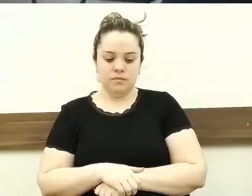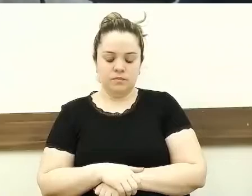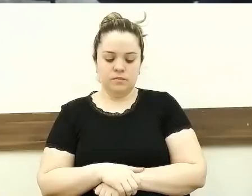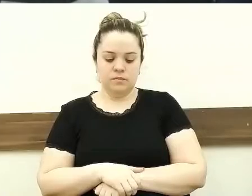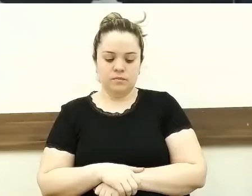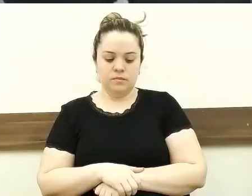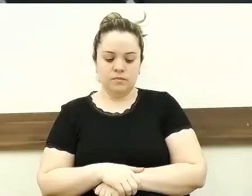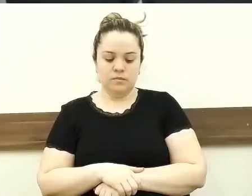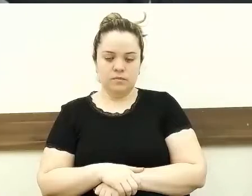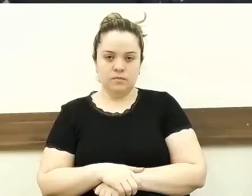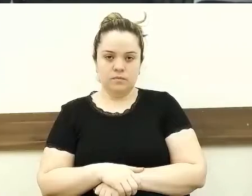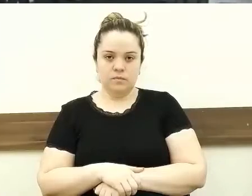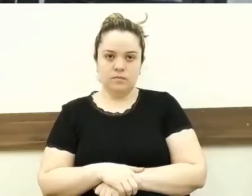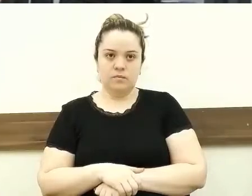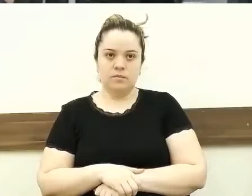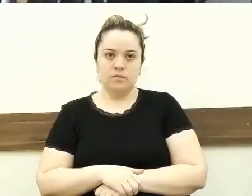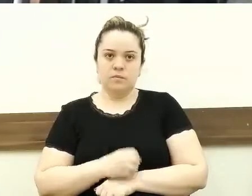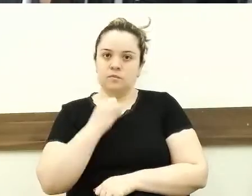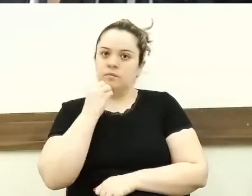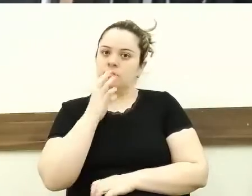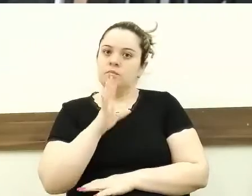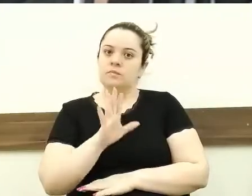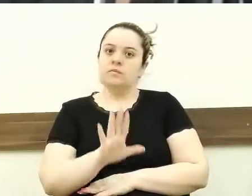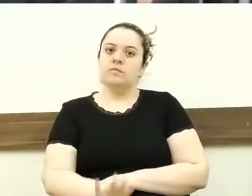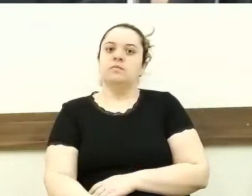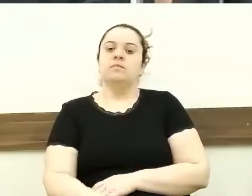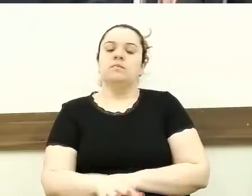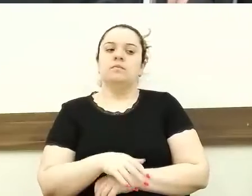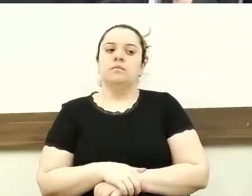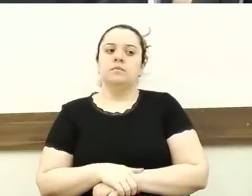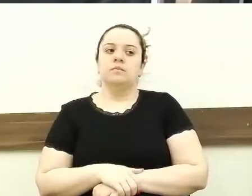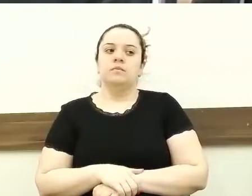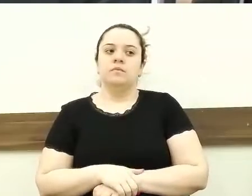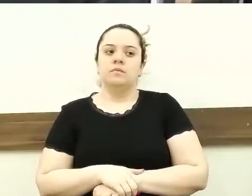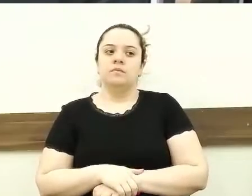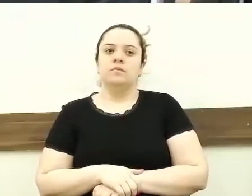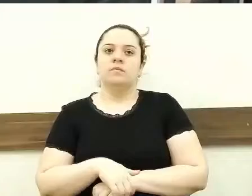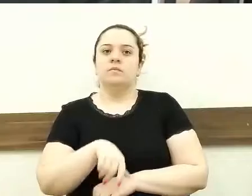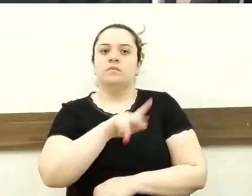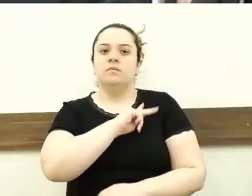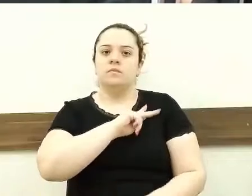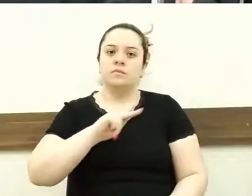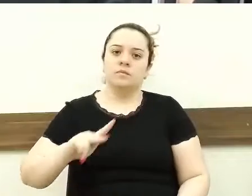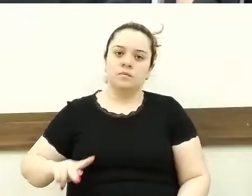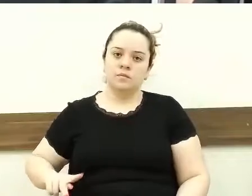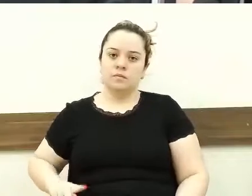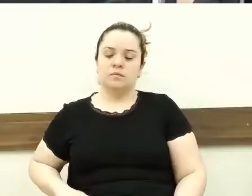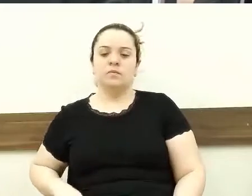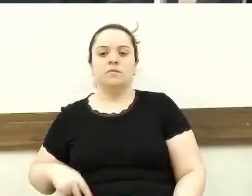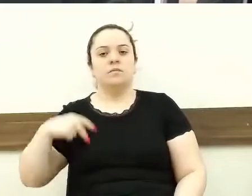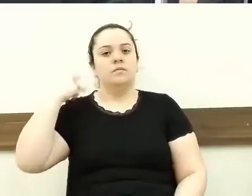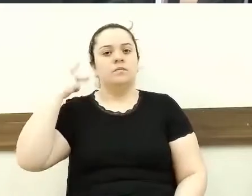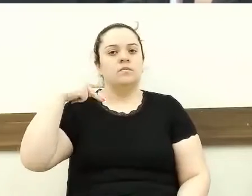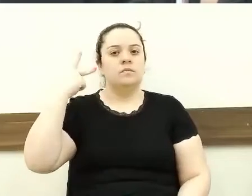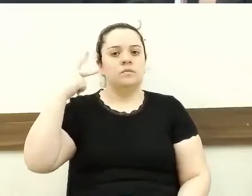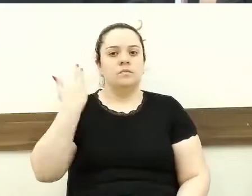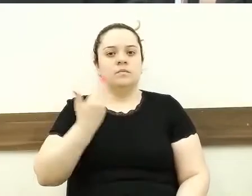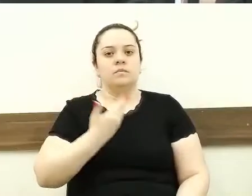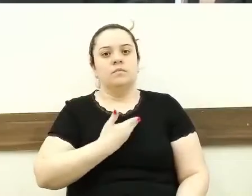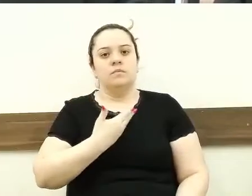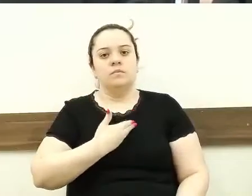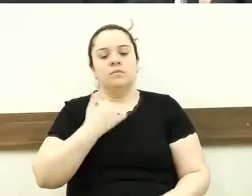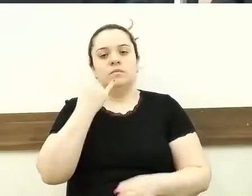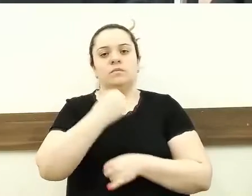Boa tarde, Vossa Excelência, Nossa Presidente, Nobres Pares, os nossos